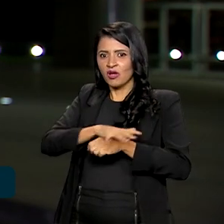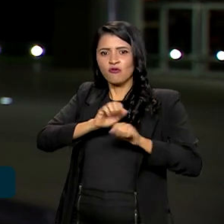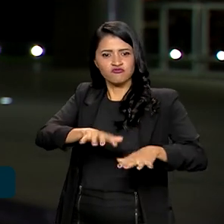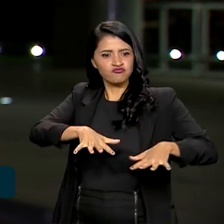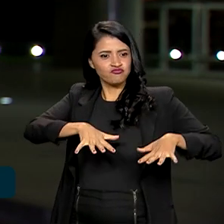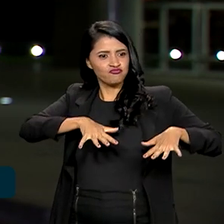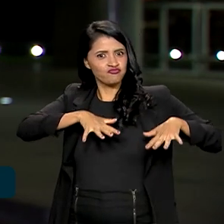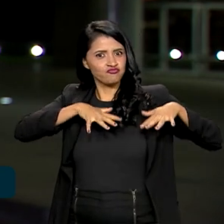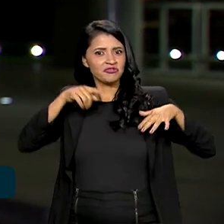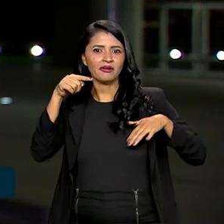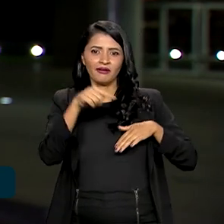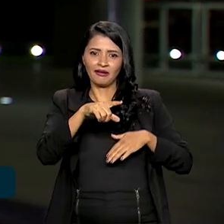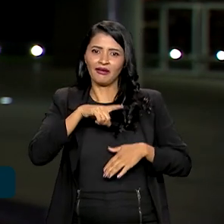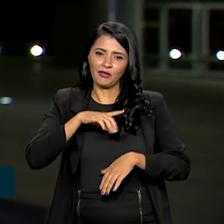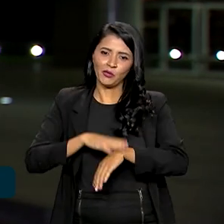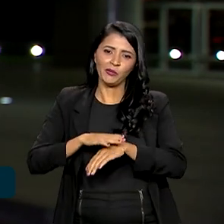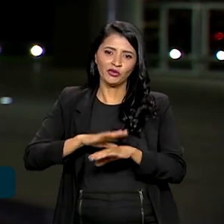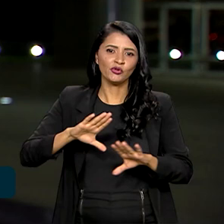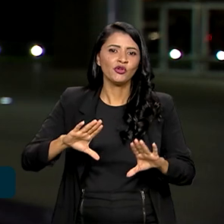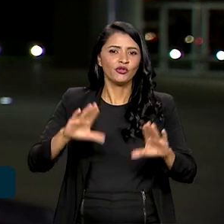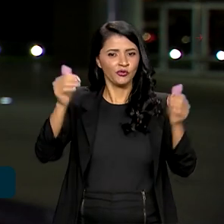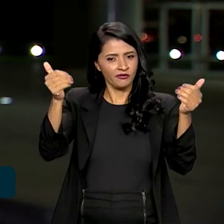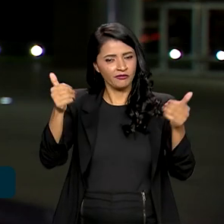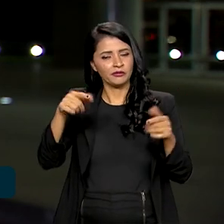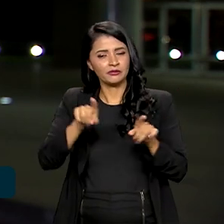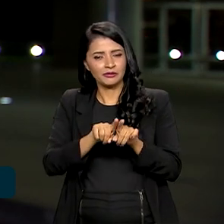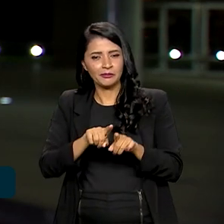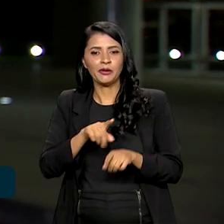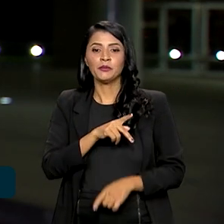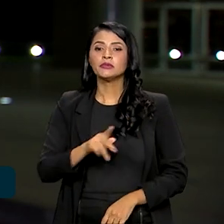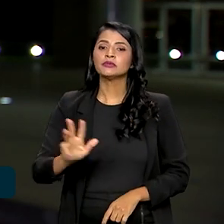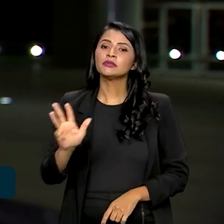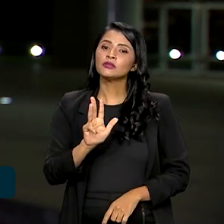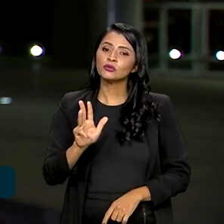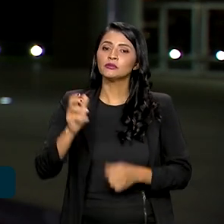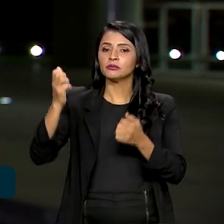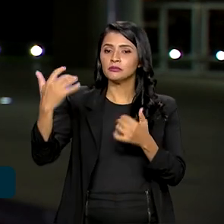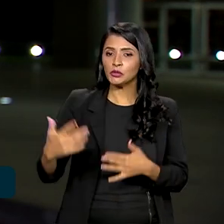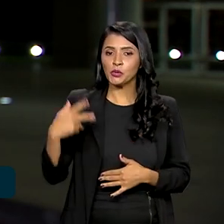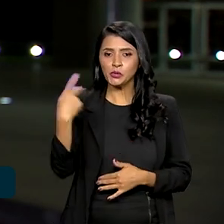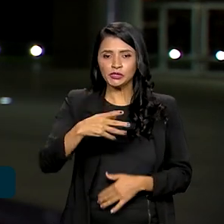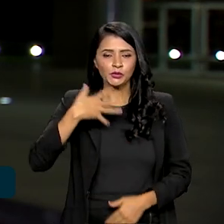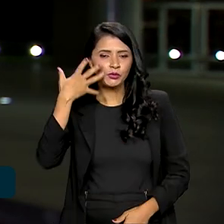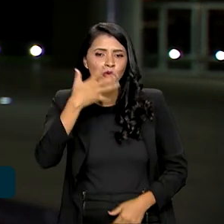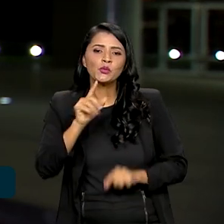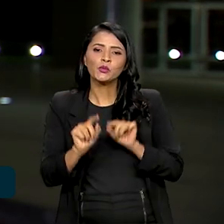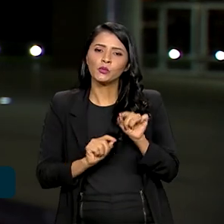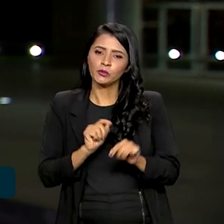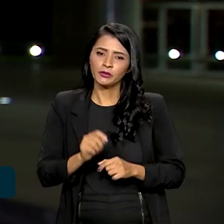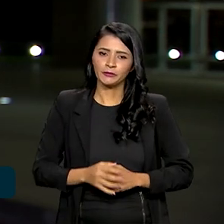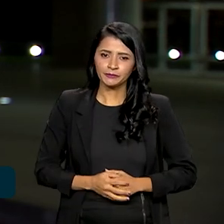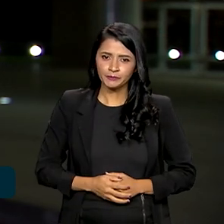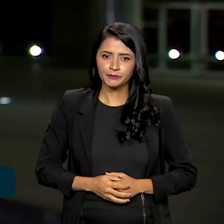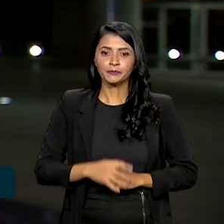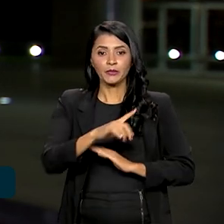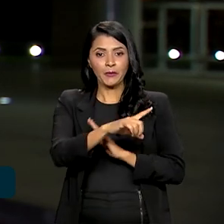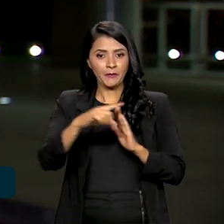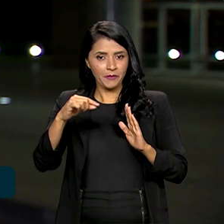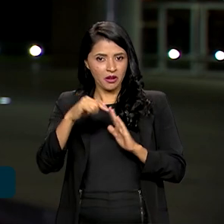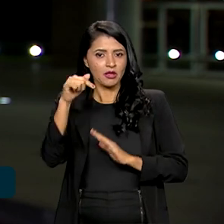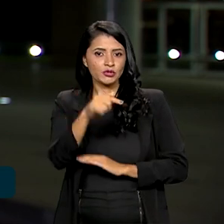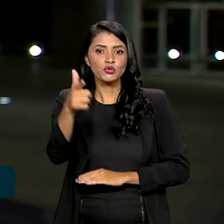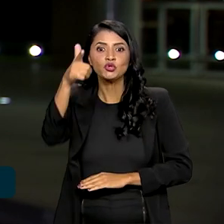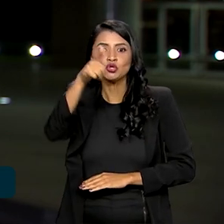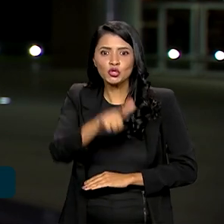o Salão Nobre durante o evento. Inclusive, o presidente Lula falou em seu discurso que o Palácio do Planalto está